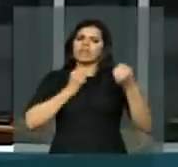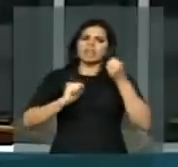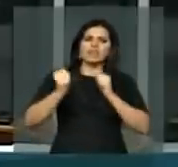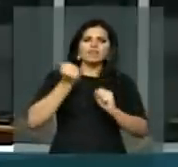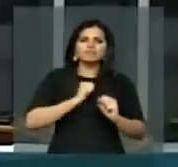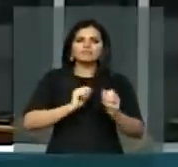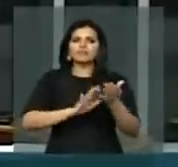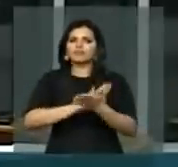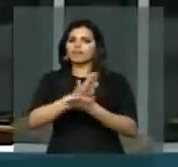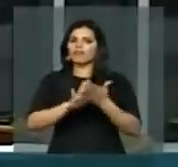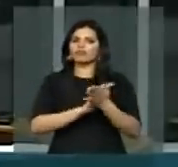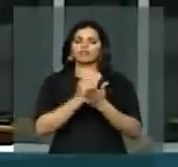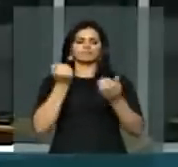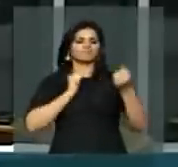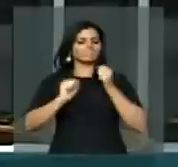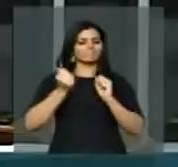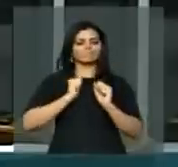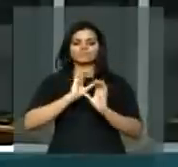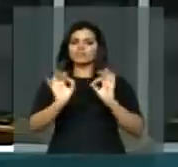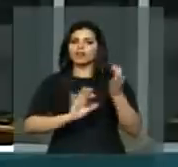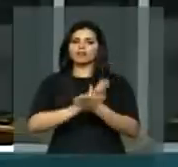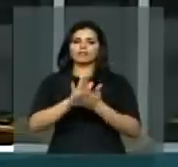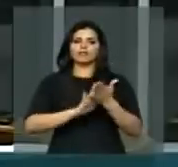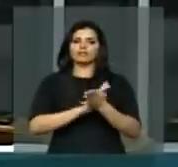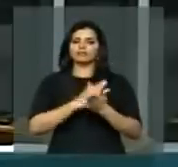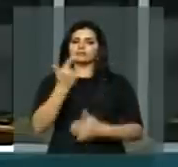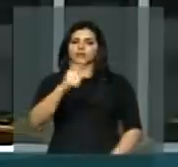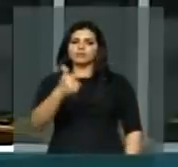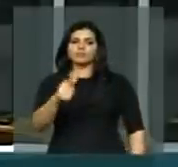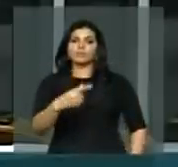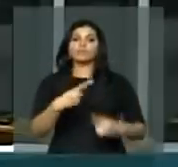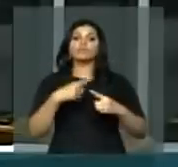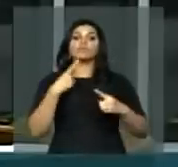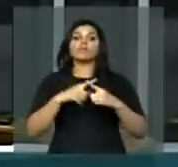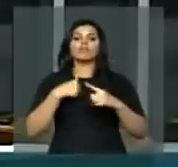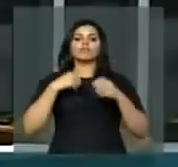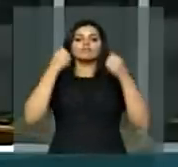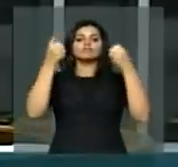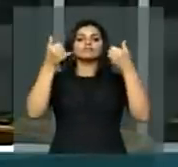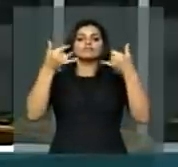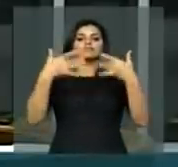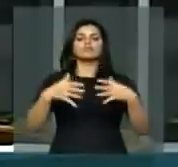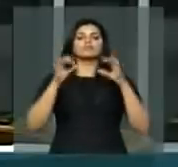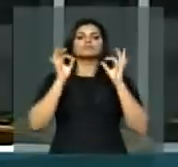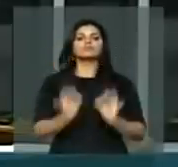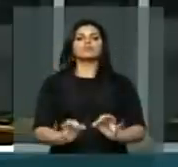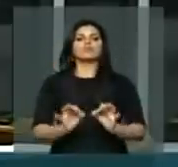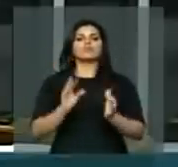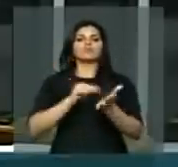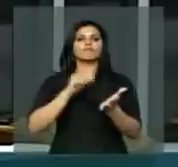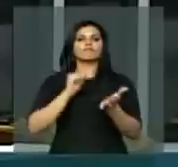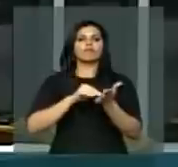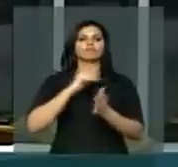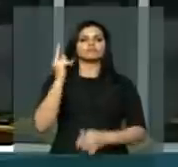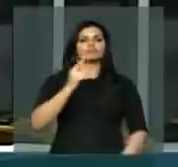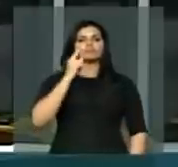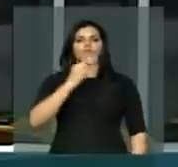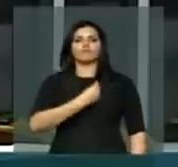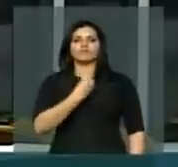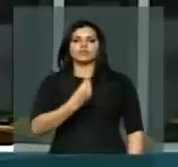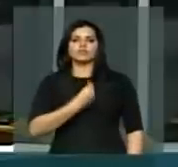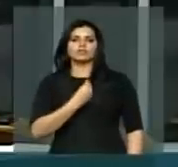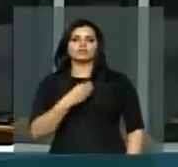nenhuma, nenhum motivo que justifique a desvalorização da vida, dos valores,